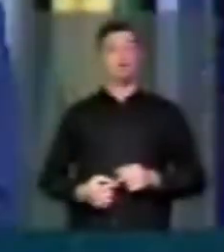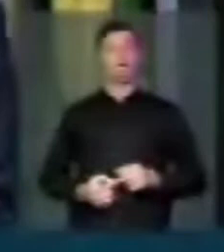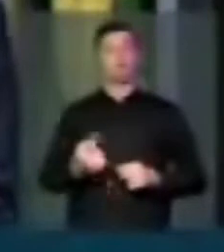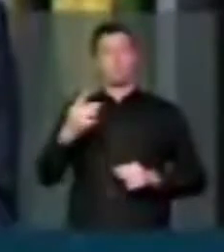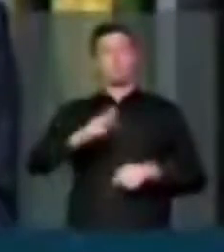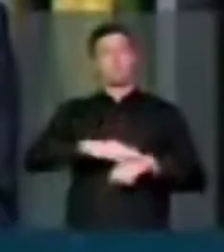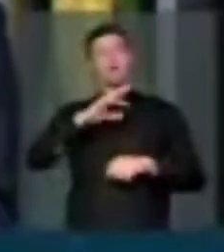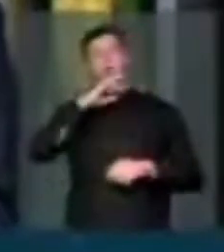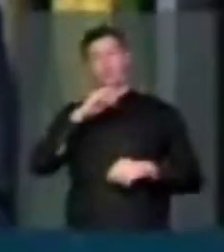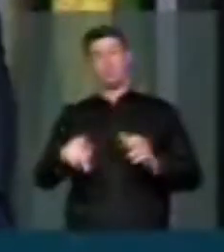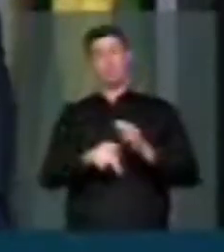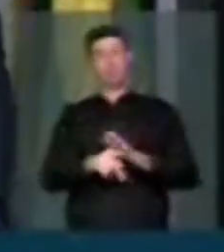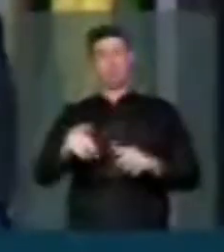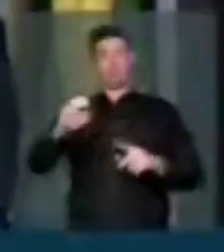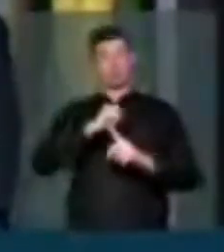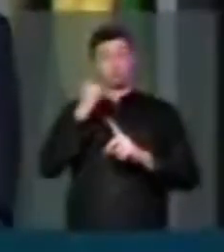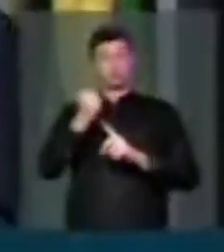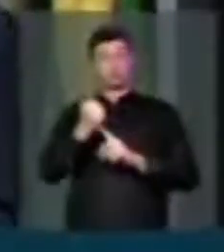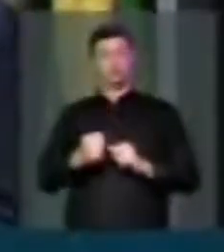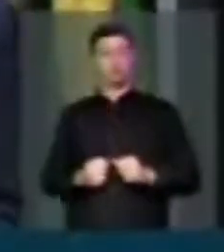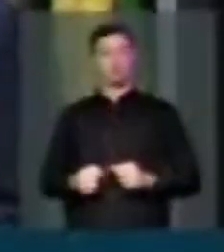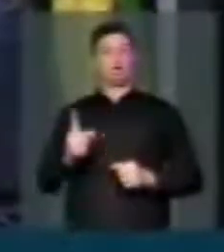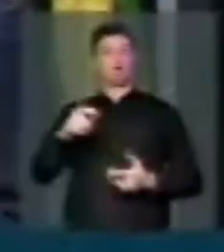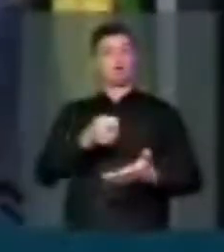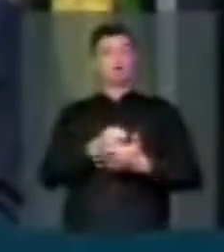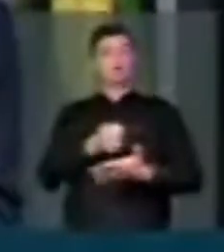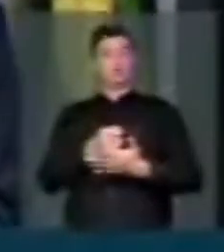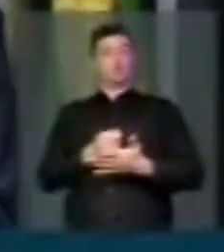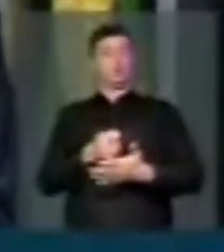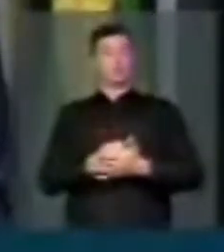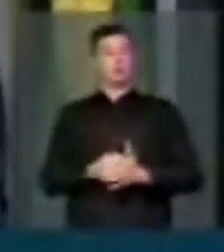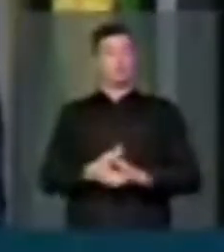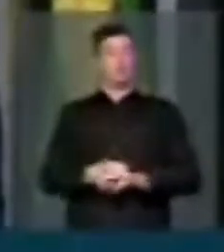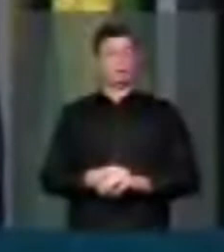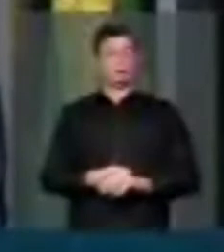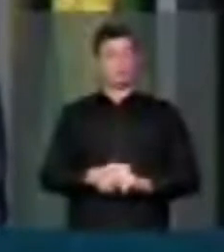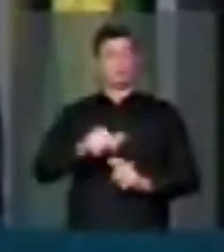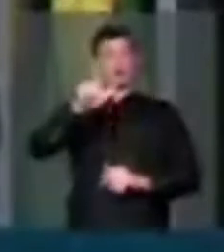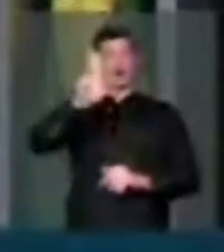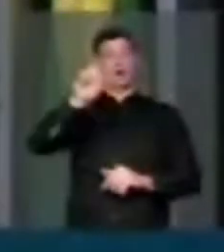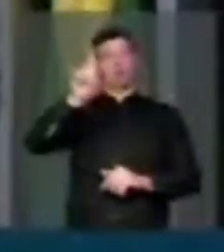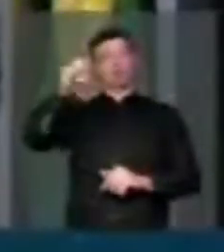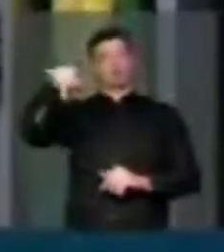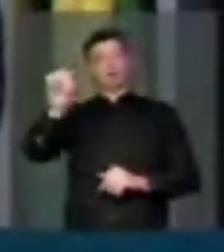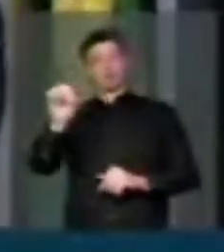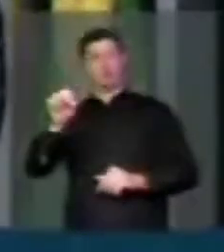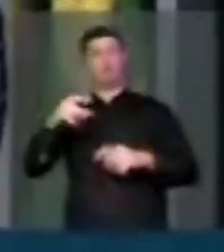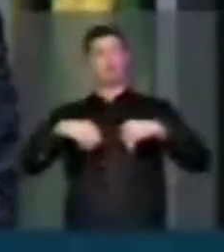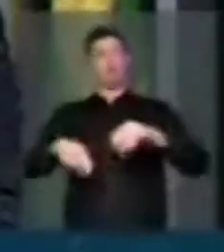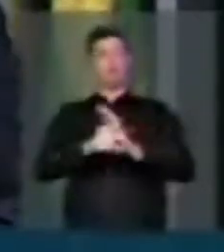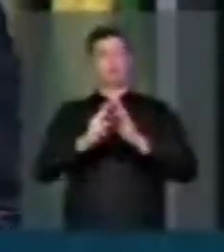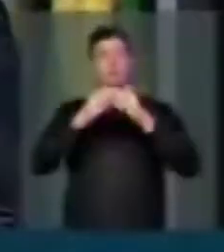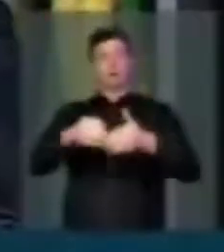cruéis do ponto de vista social é a cobrança do famigerado laudêmio sob os chamados terrenos